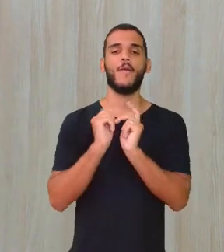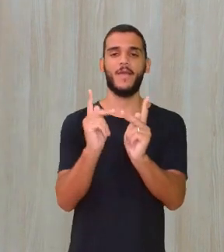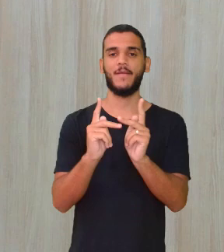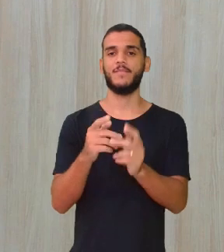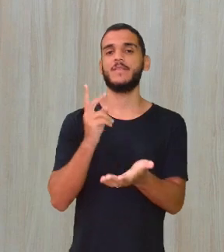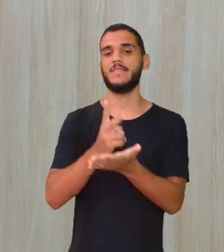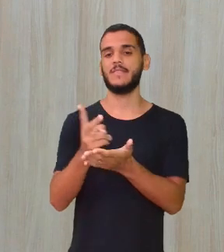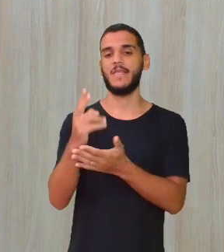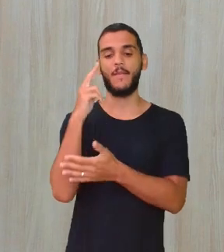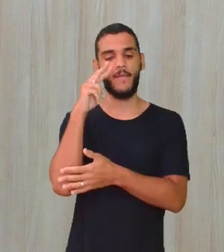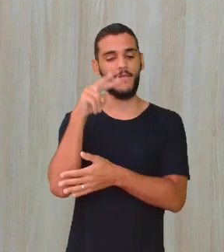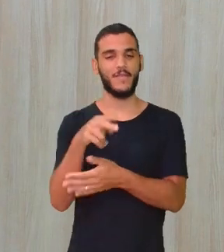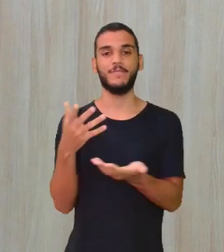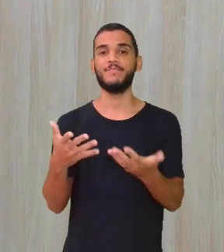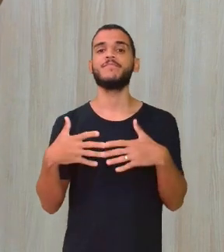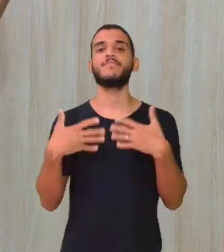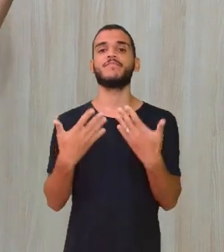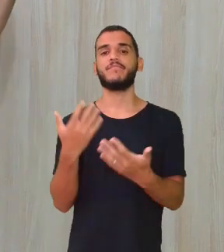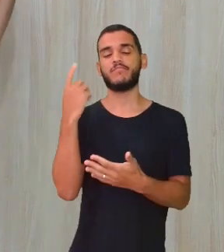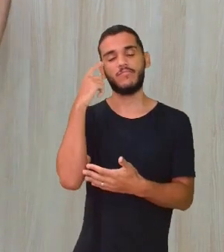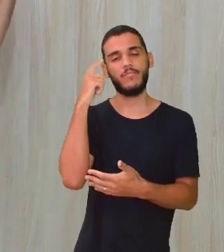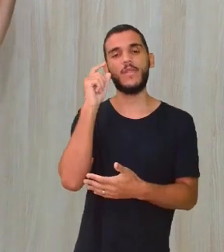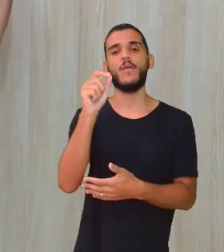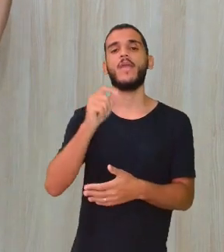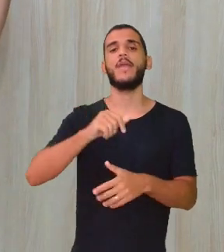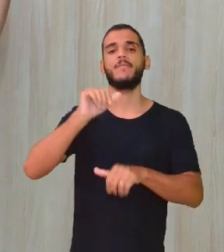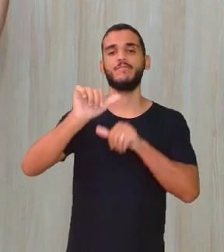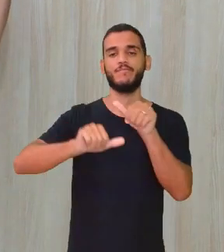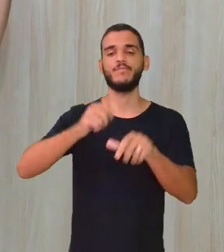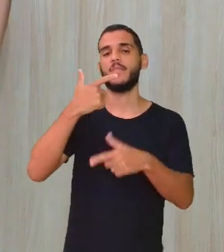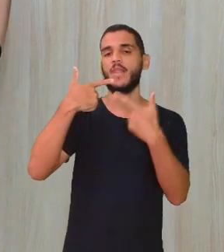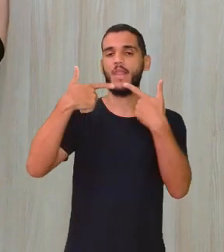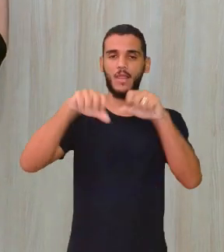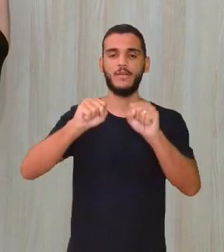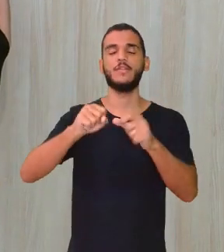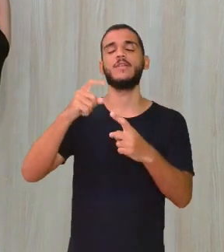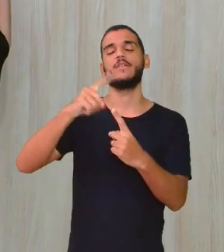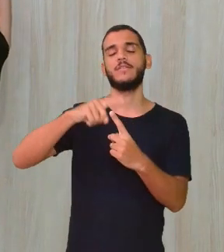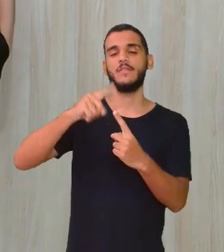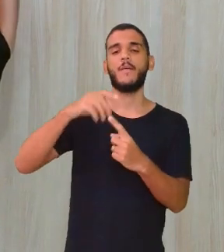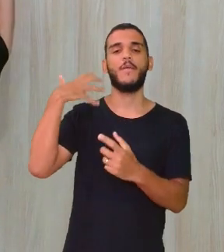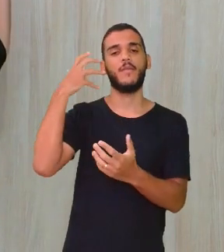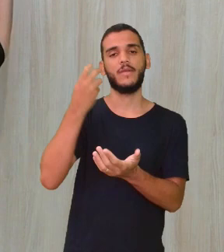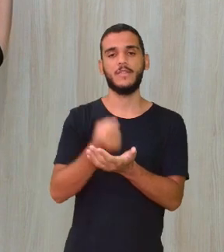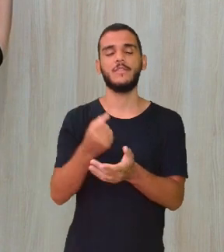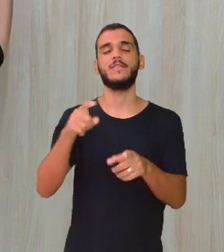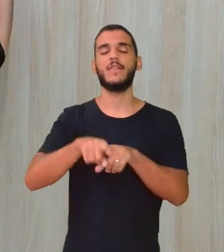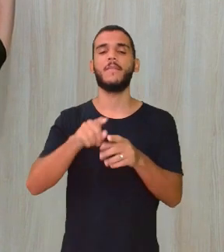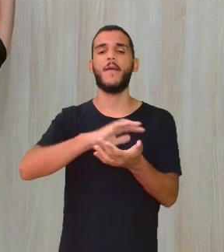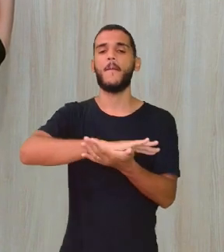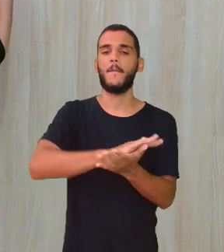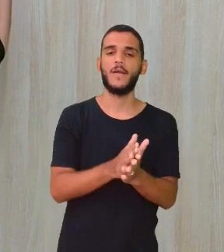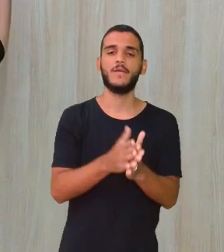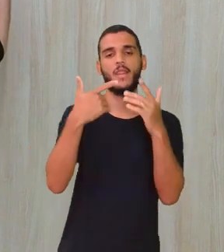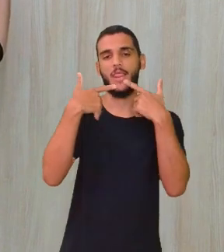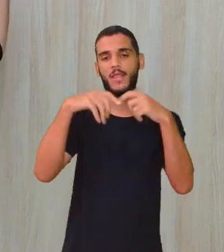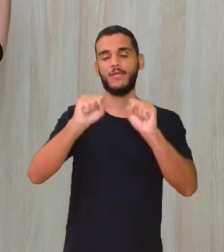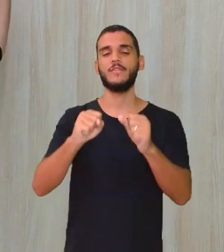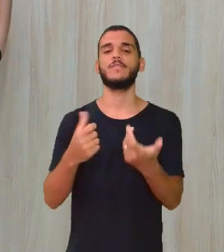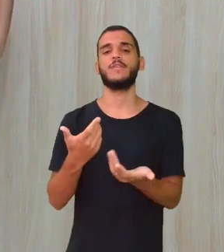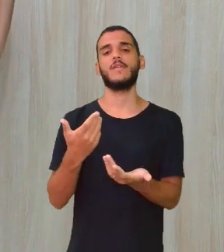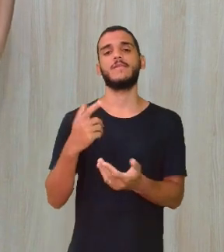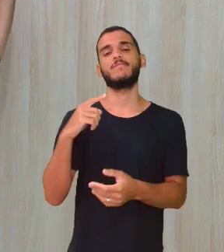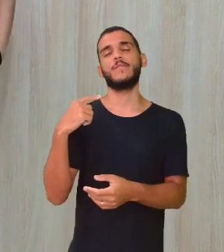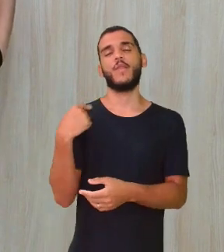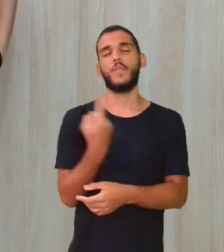continuar pensando na questão da variação linguística, tipo de podcast e preconceito linguístico, né? Esse professor Adriana que a gente não